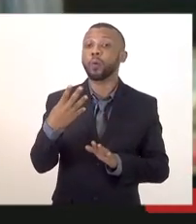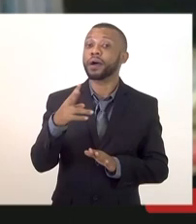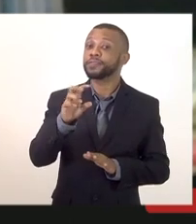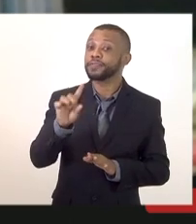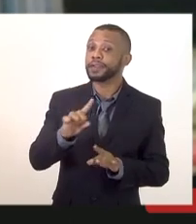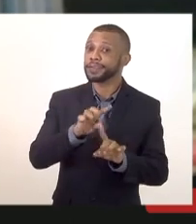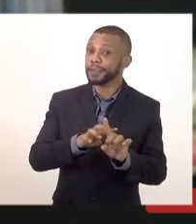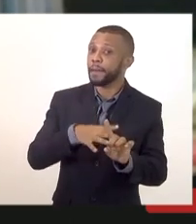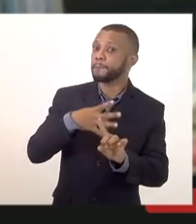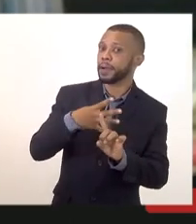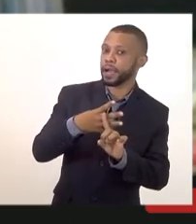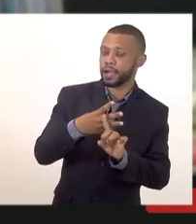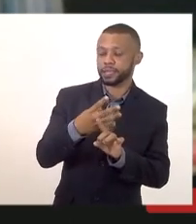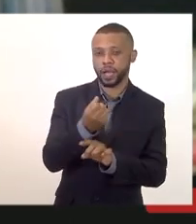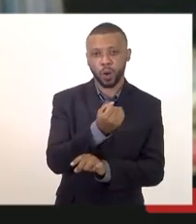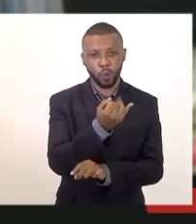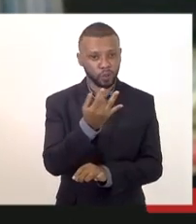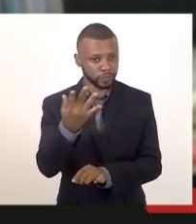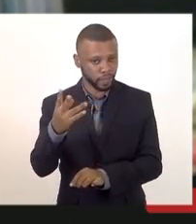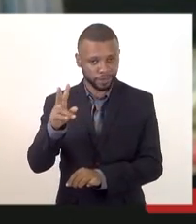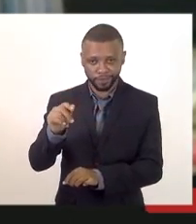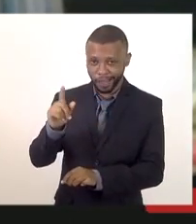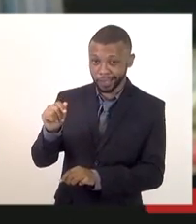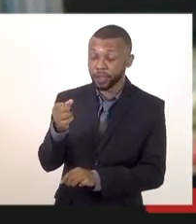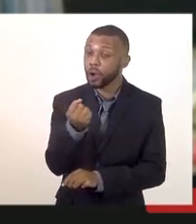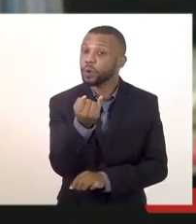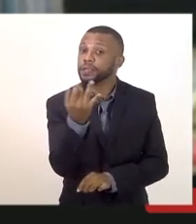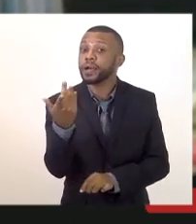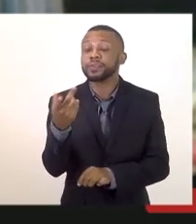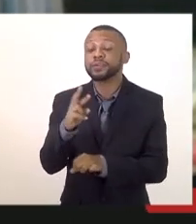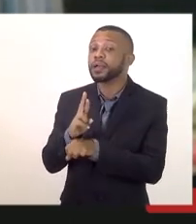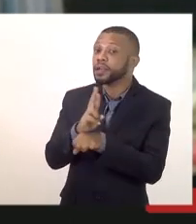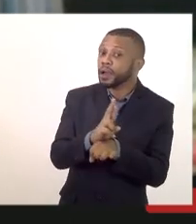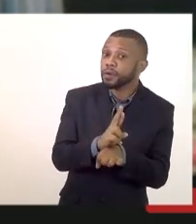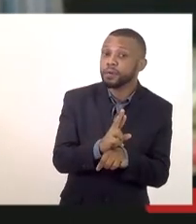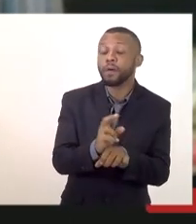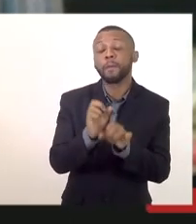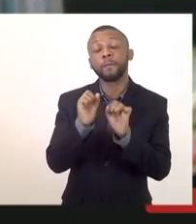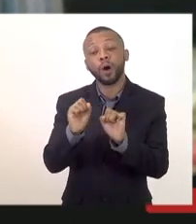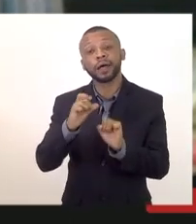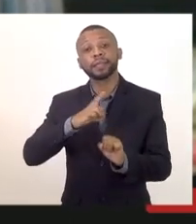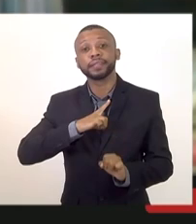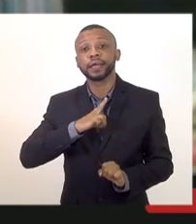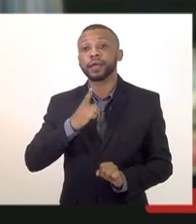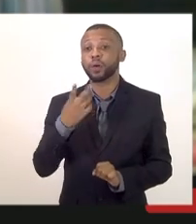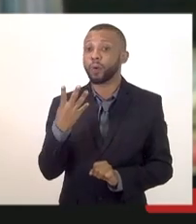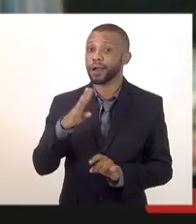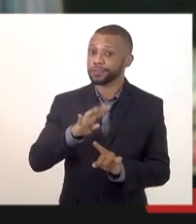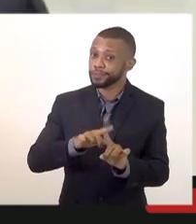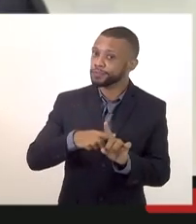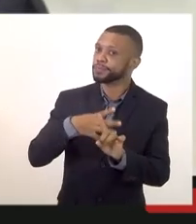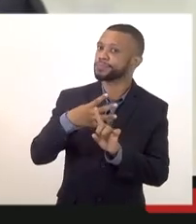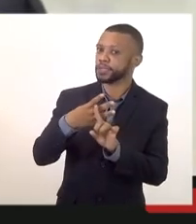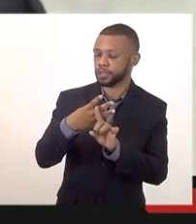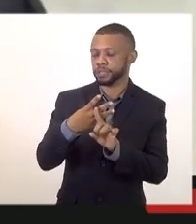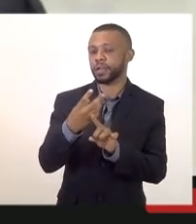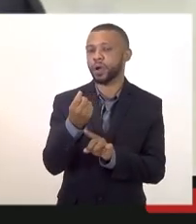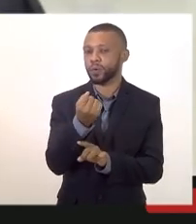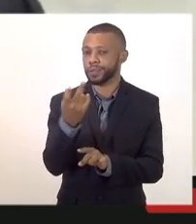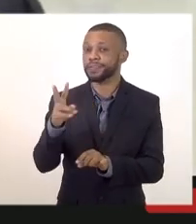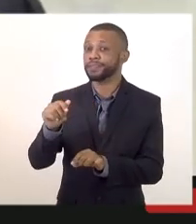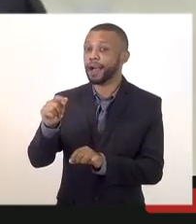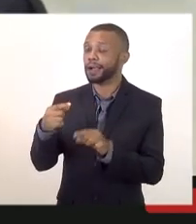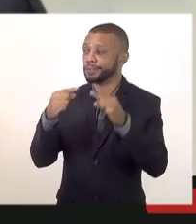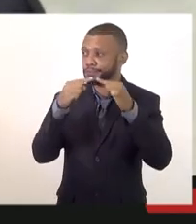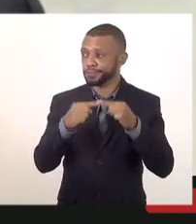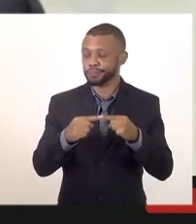então o número de candidatos de reservas só pode ser 4 vezes o número de vagas ofertadas Anderson eu vou